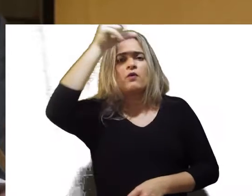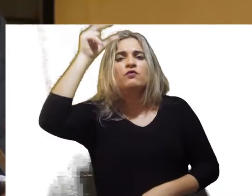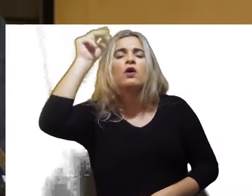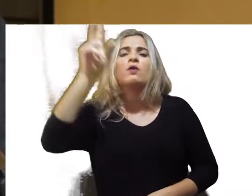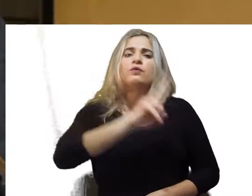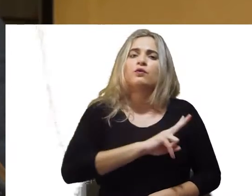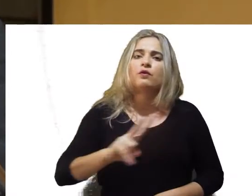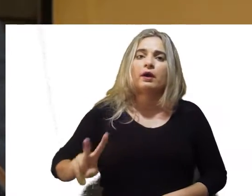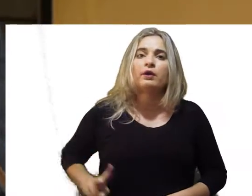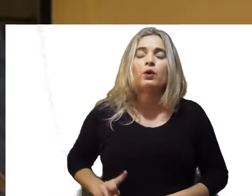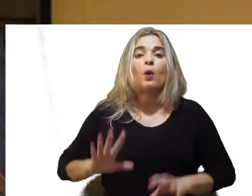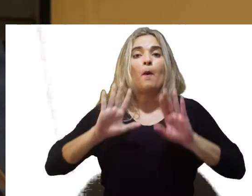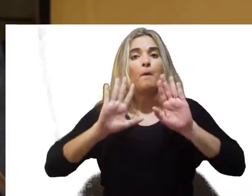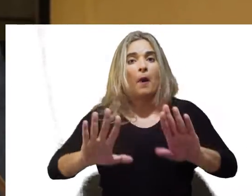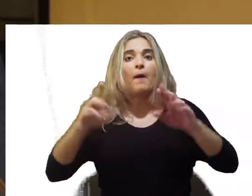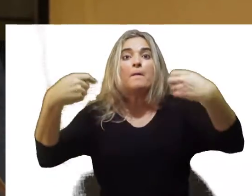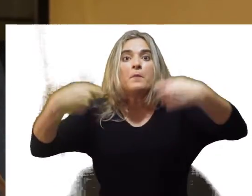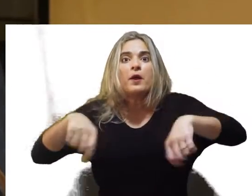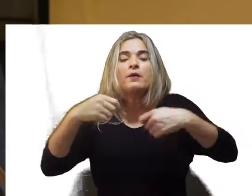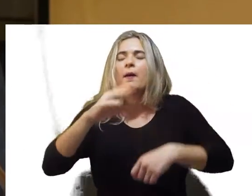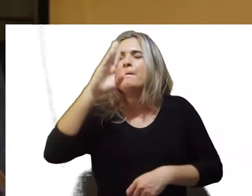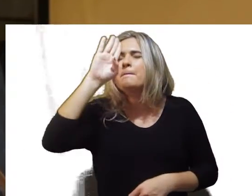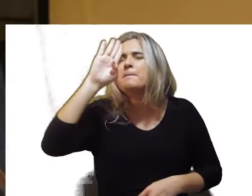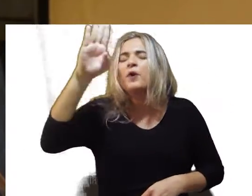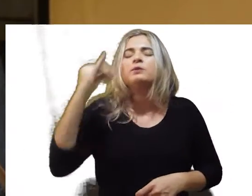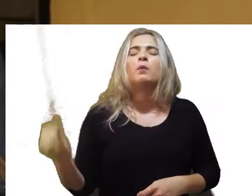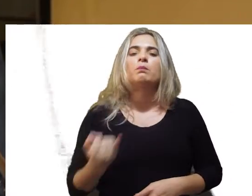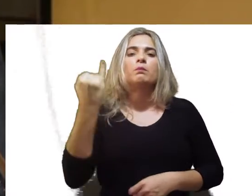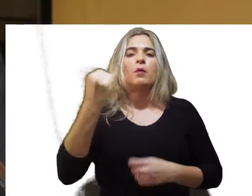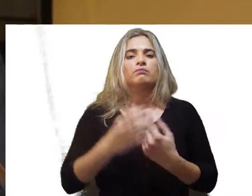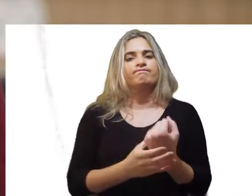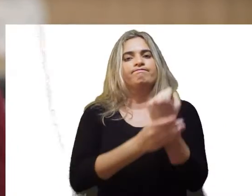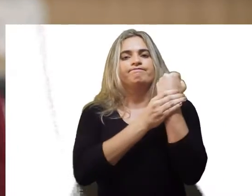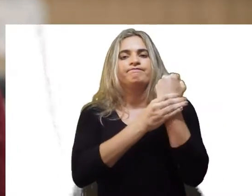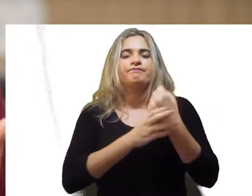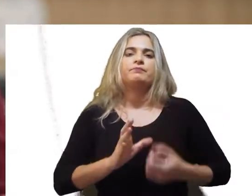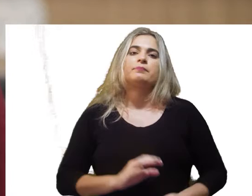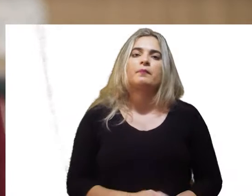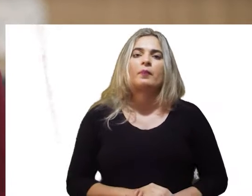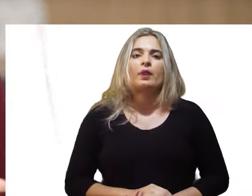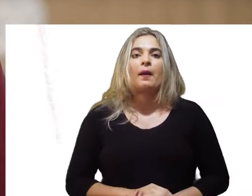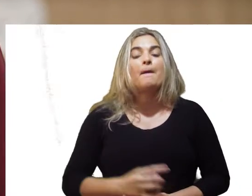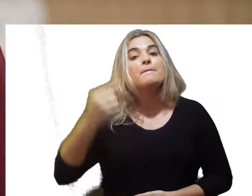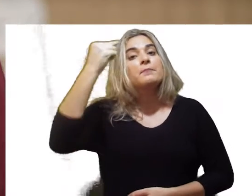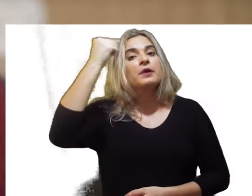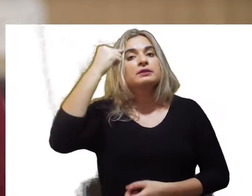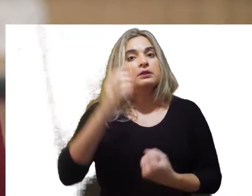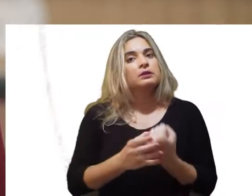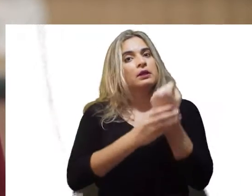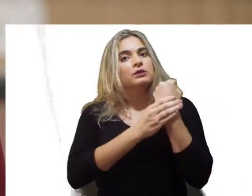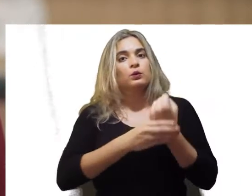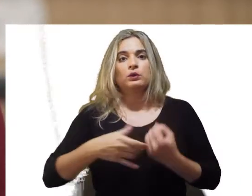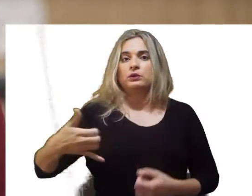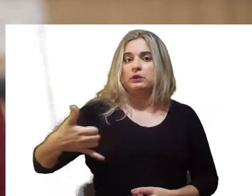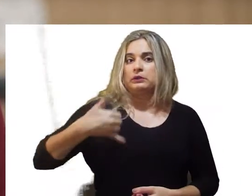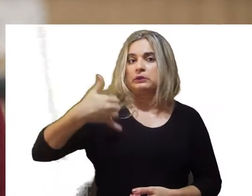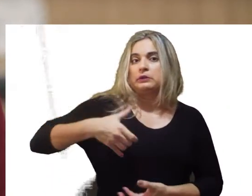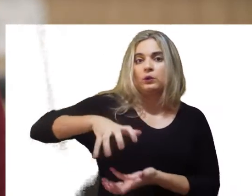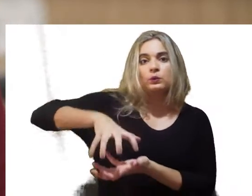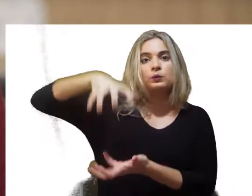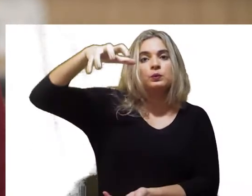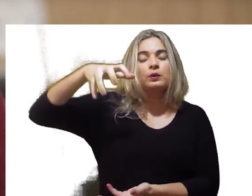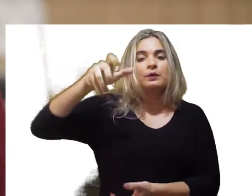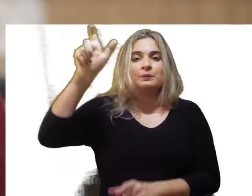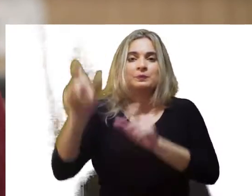o seu prefeito e o seu vereador, mas num ambiente de segurança. Isso nós faremos. Pensando também na biossegurança dos idosos, a